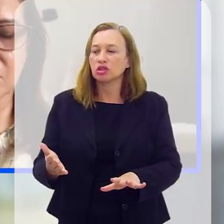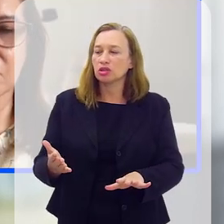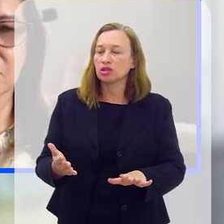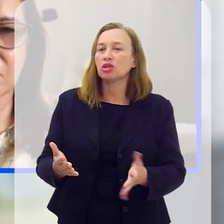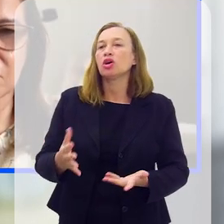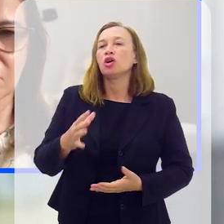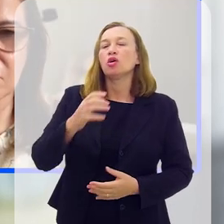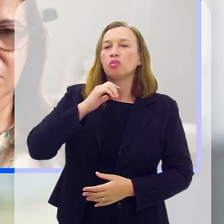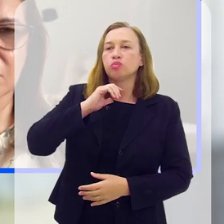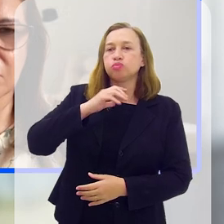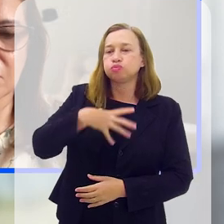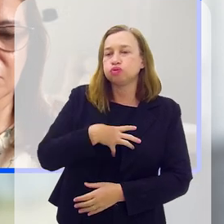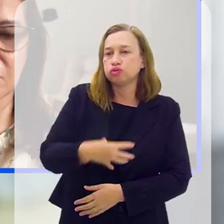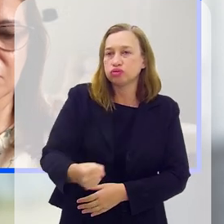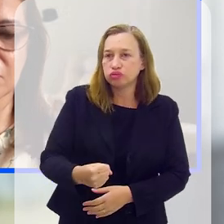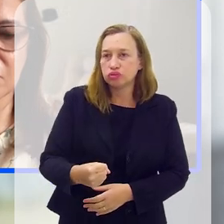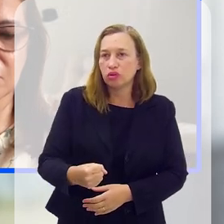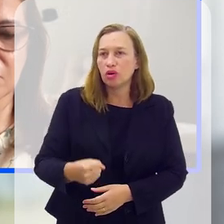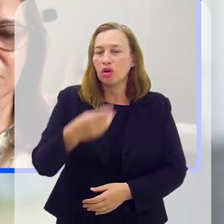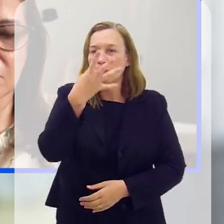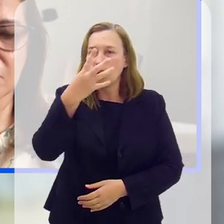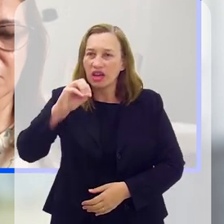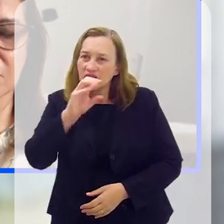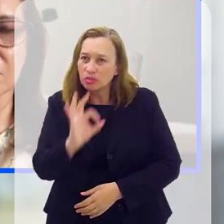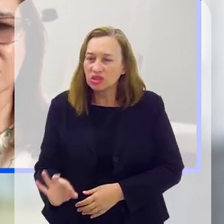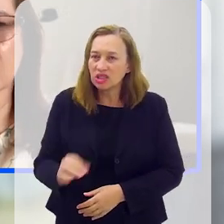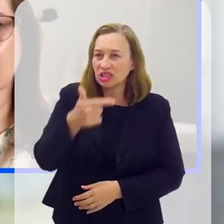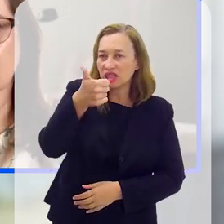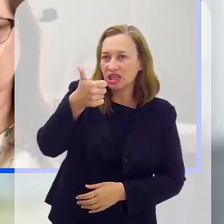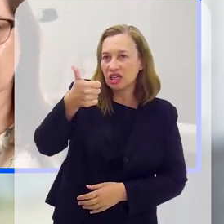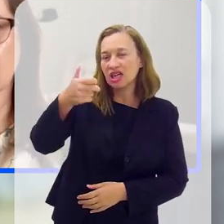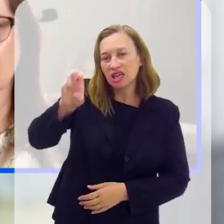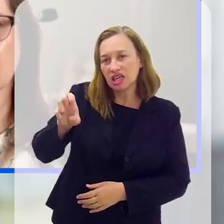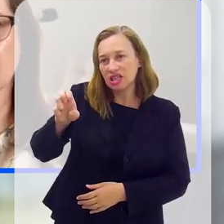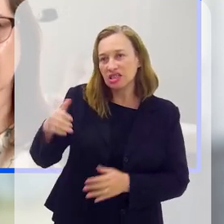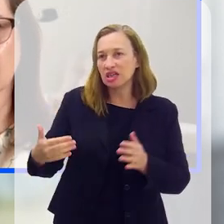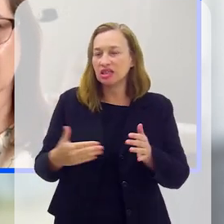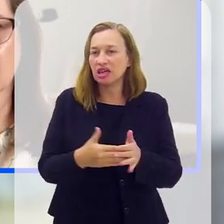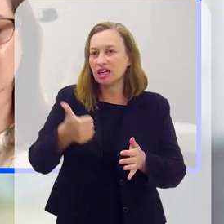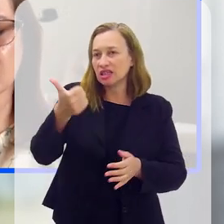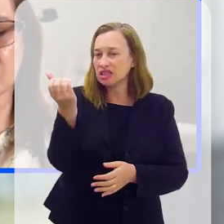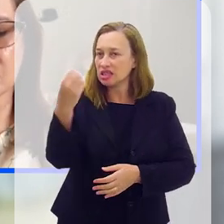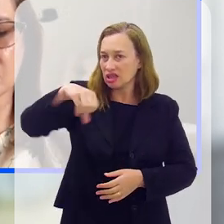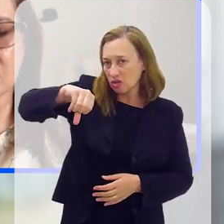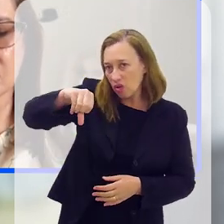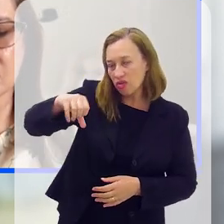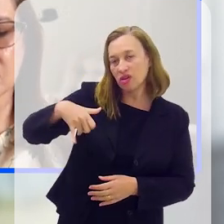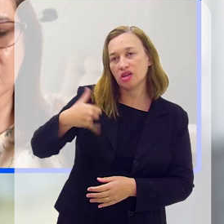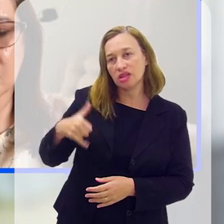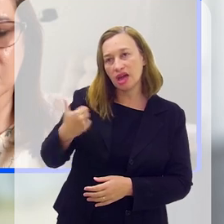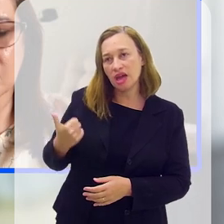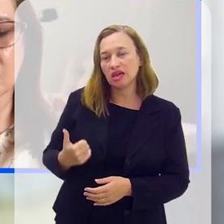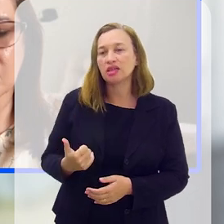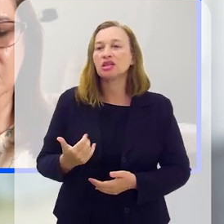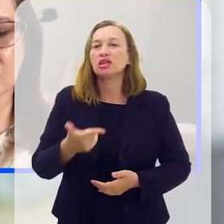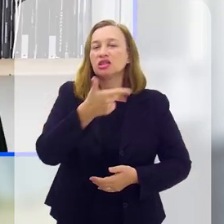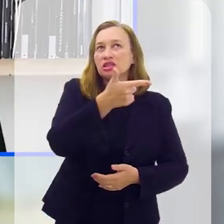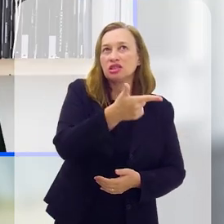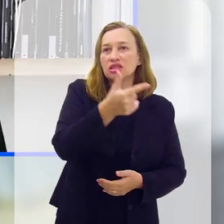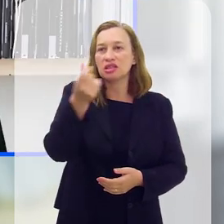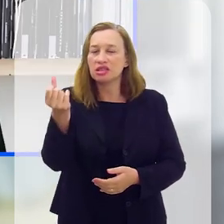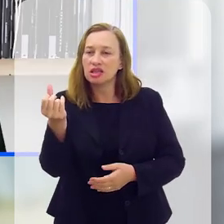aumentou quase 50% entre jovens de 15 a 19 anos, num balanço feito de 2016